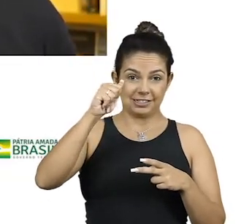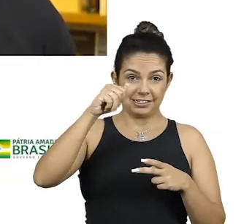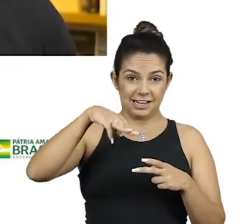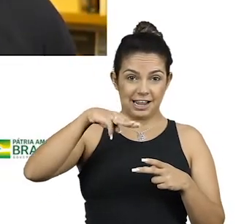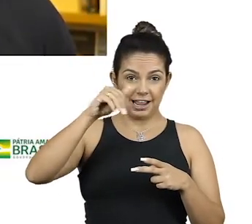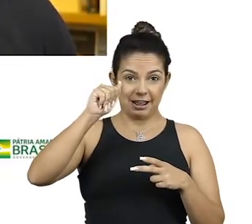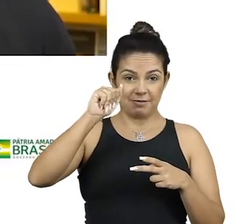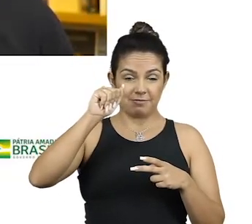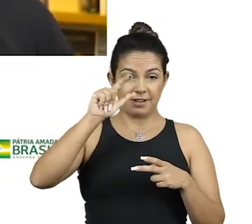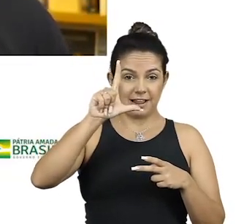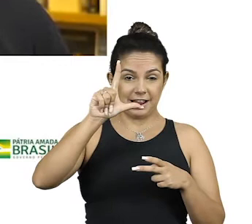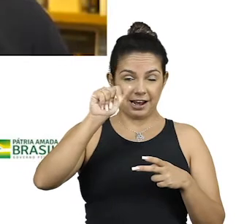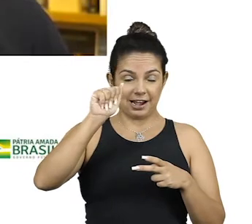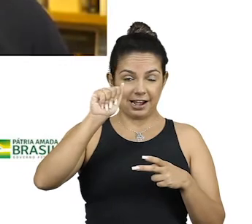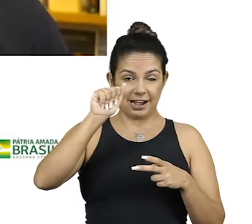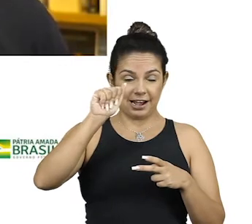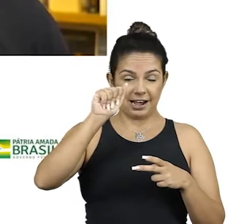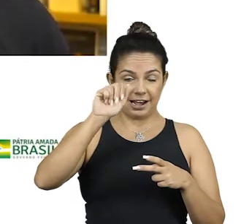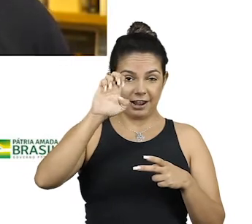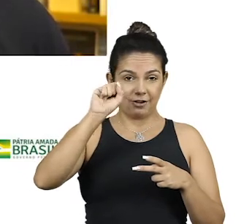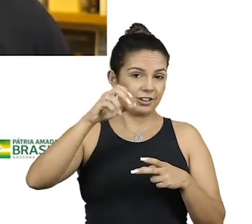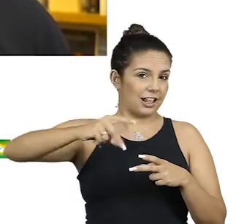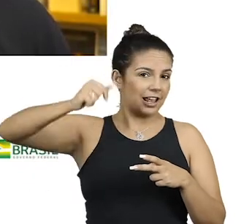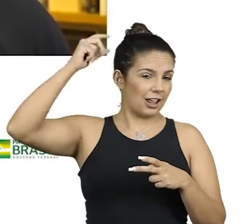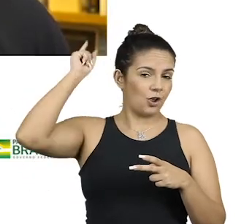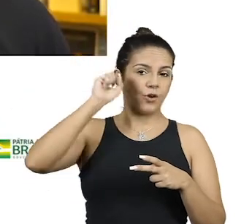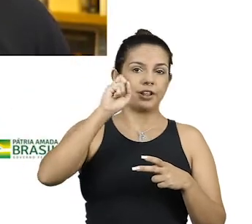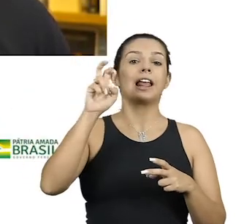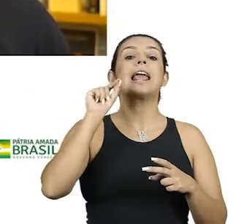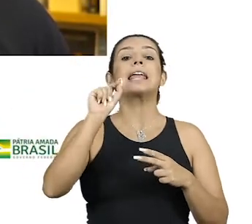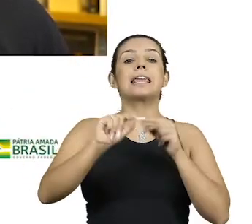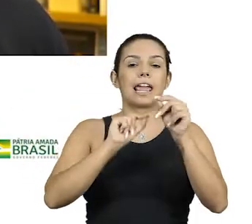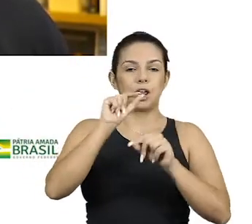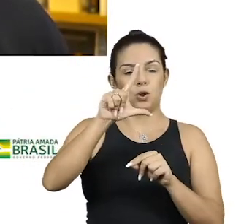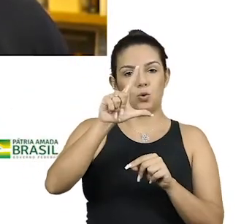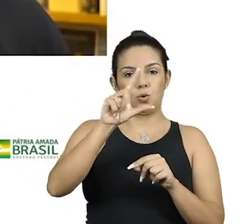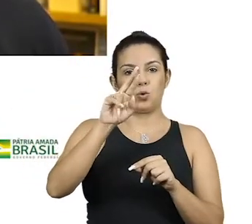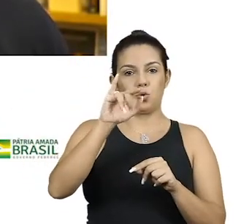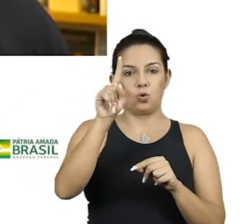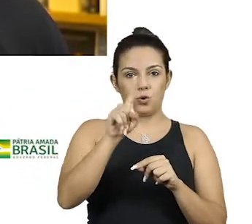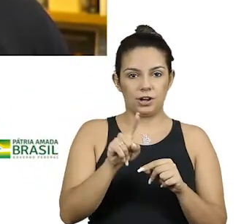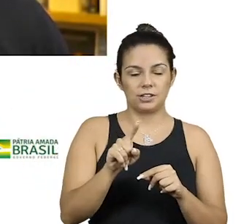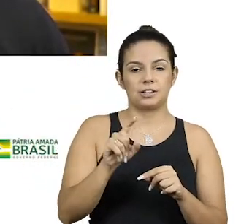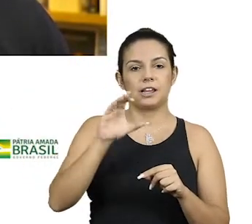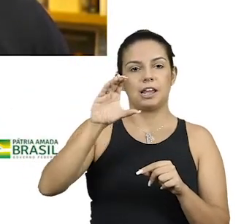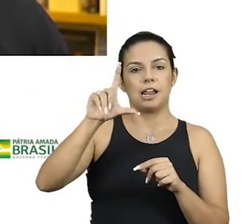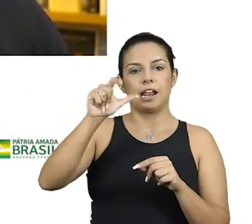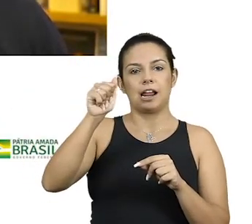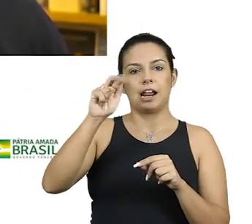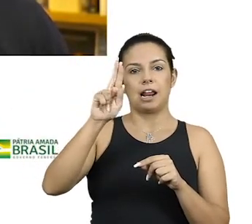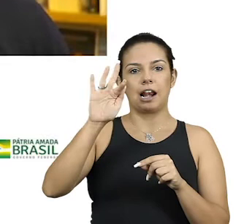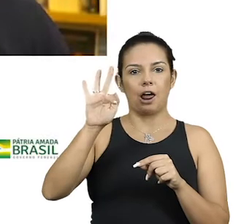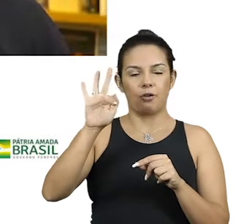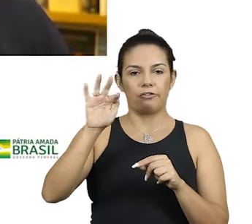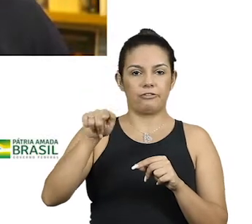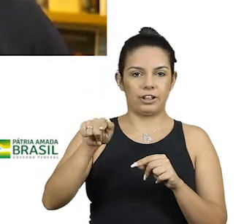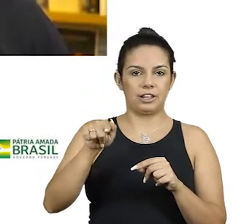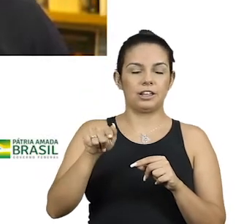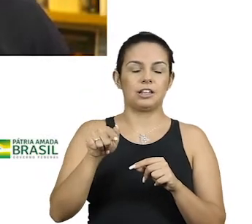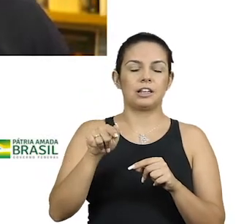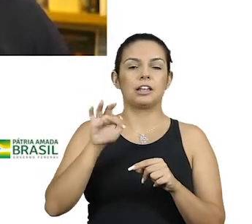Ver o Verso de 91. Quem eram os camaleões na época? Luiz Petri e Claufe Rodrigues. E eu. O Claufe continua